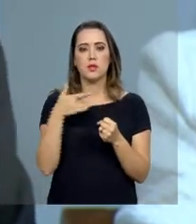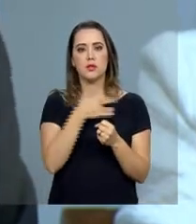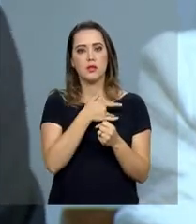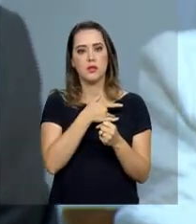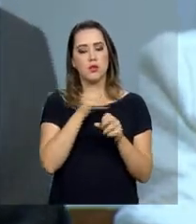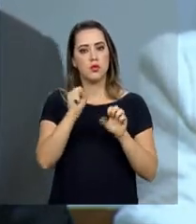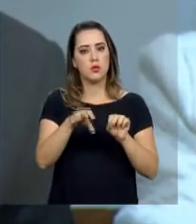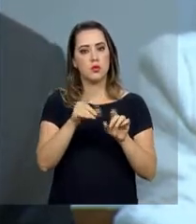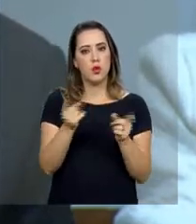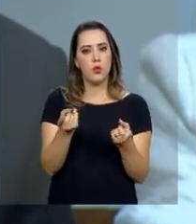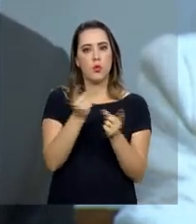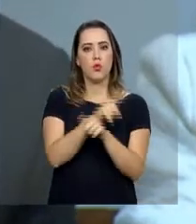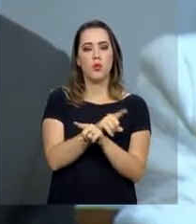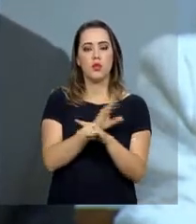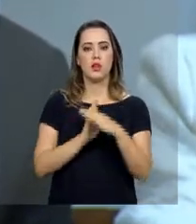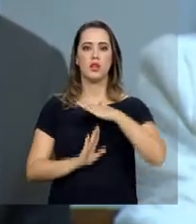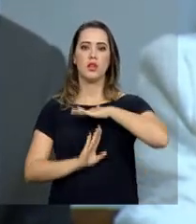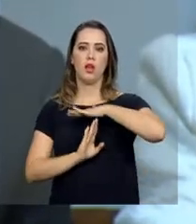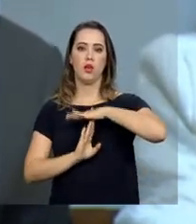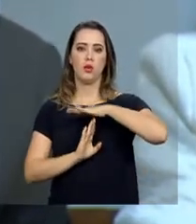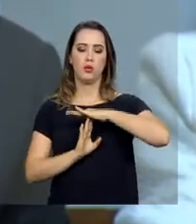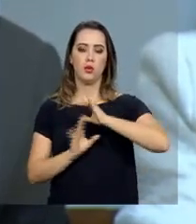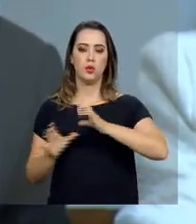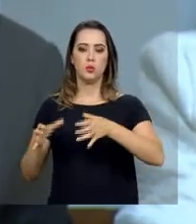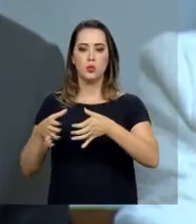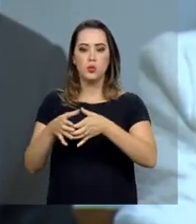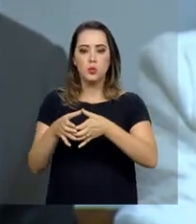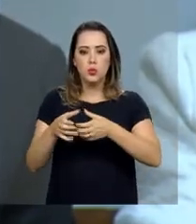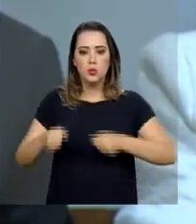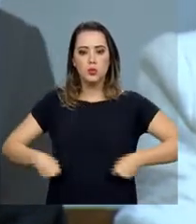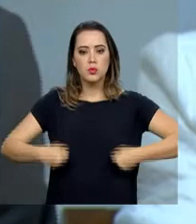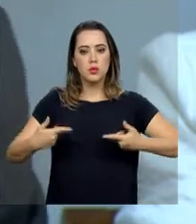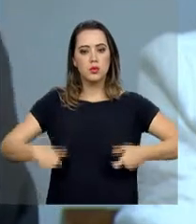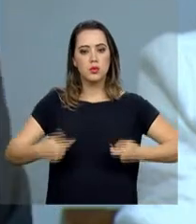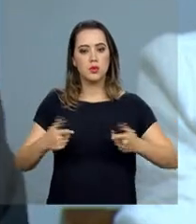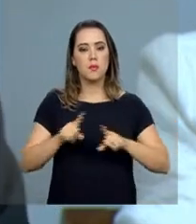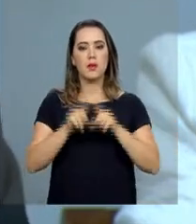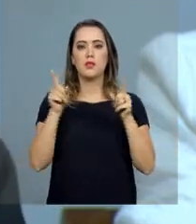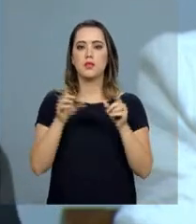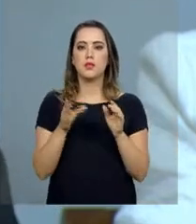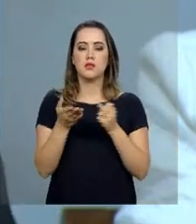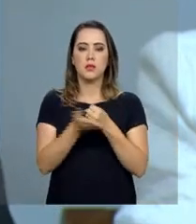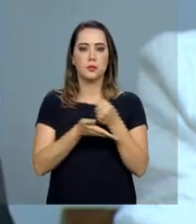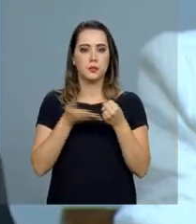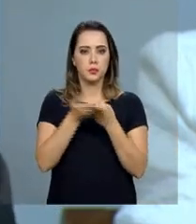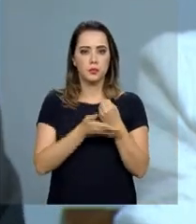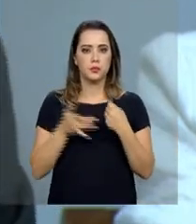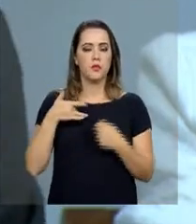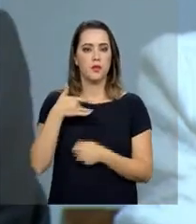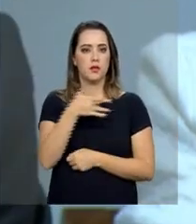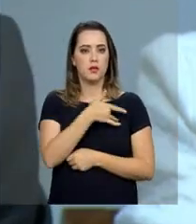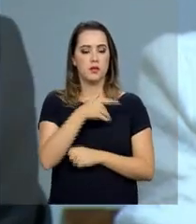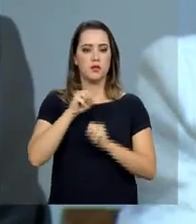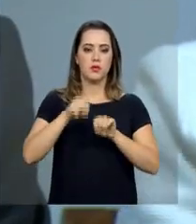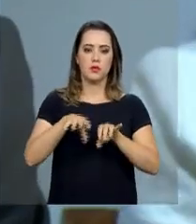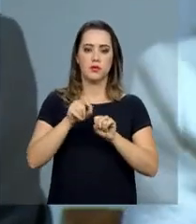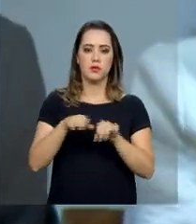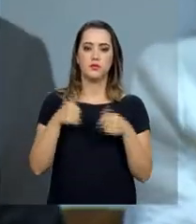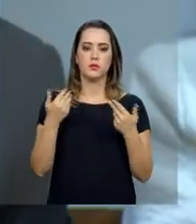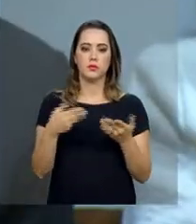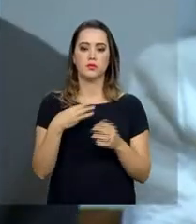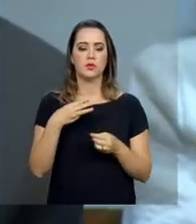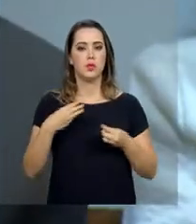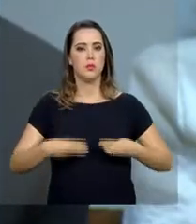contrário. Existe um teto para o conjunto da despesa, existe um piso para a saúde e educação. E como o ministro